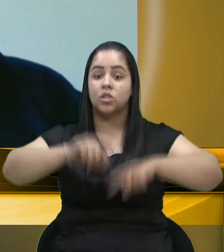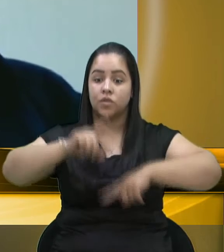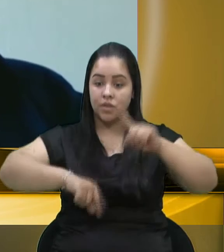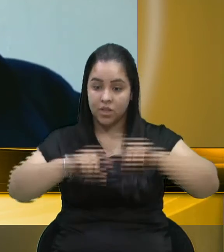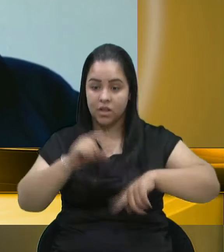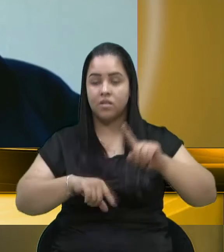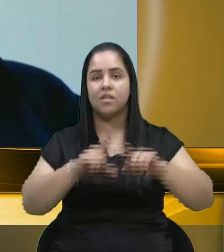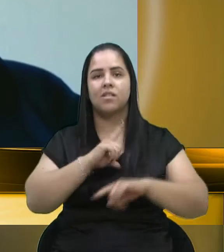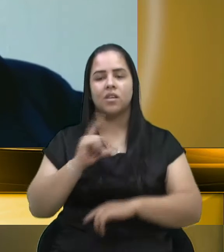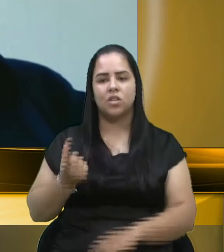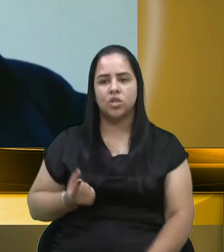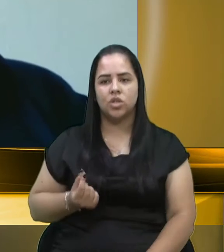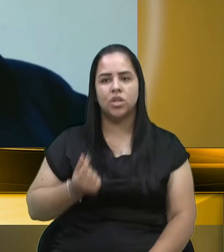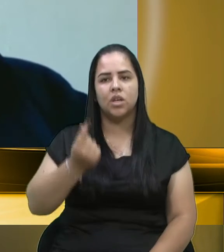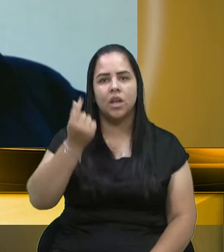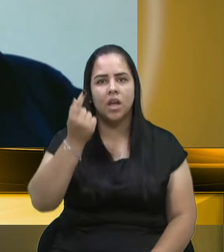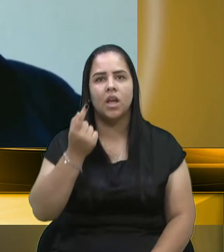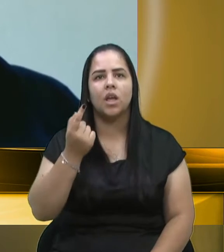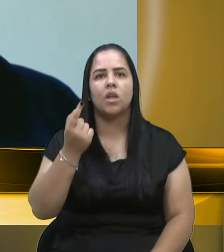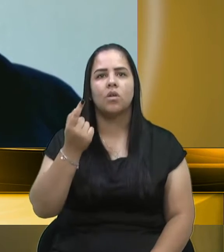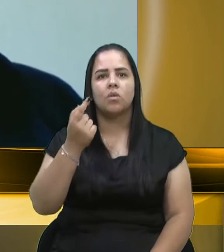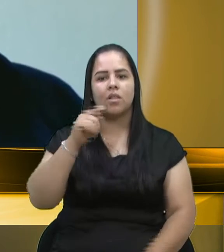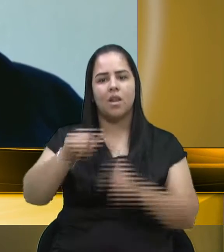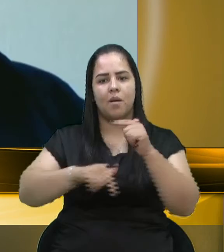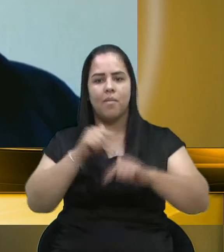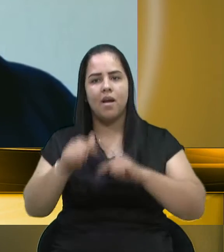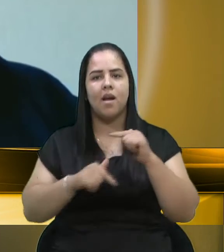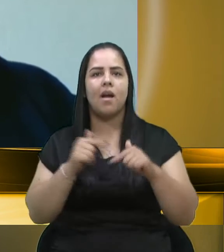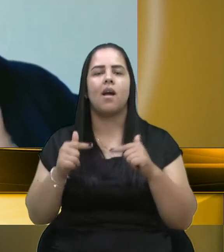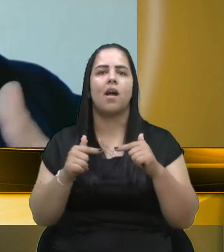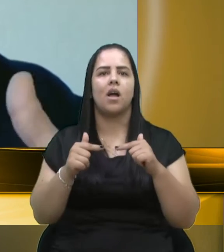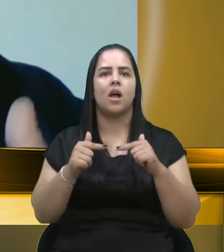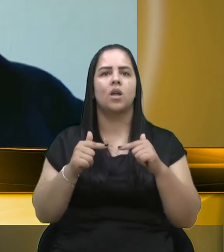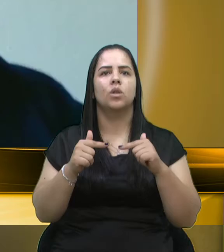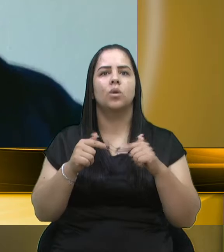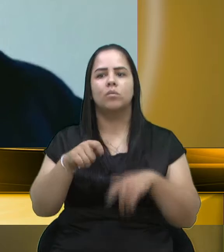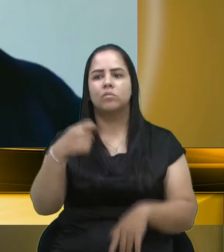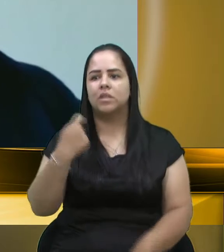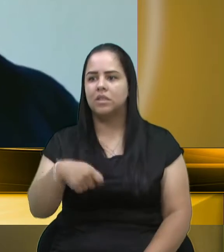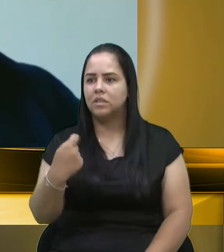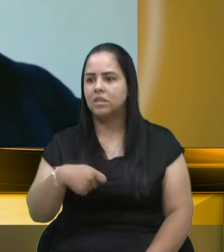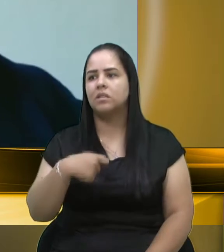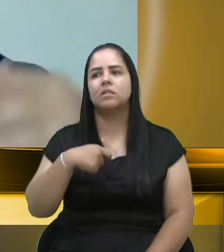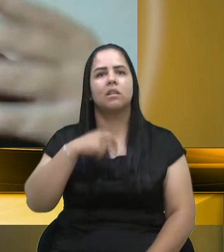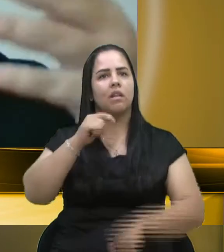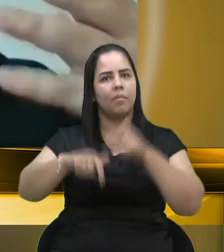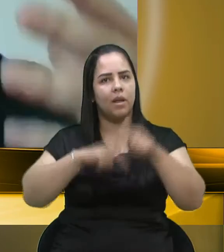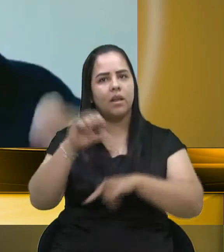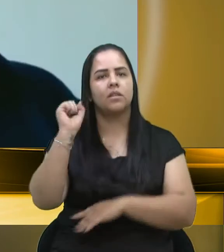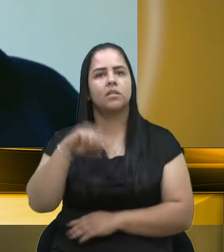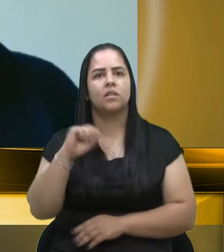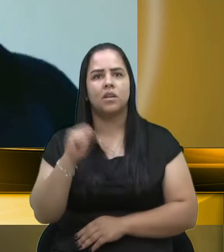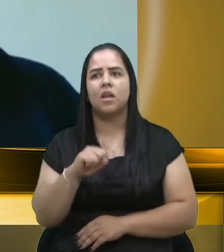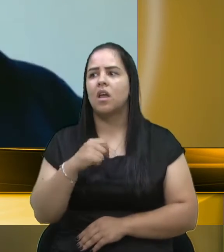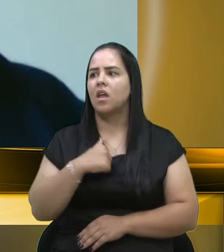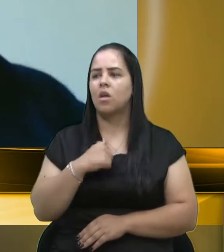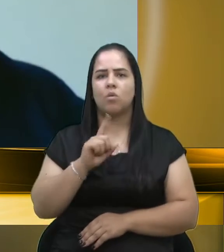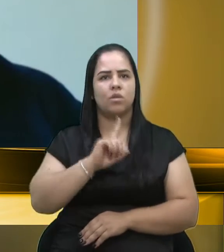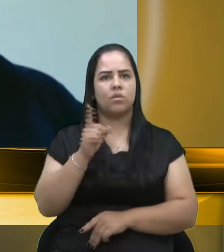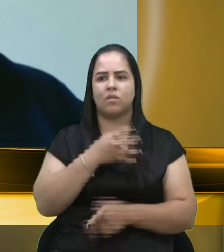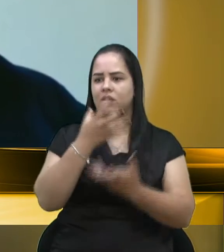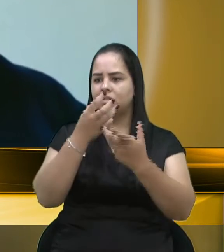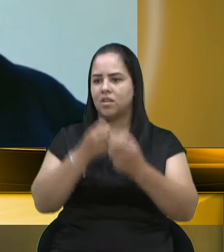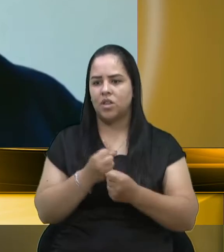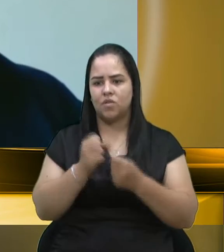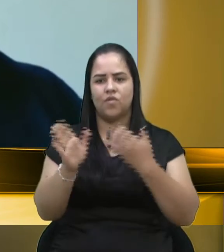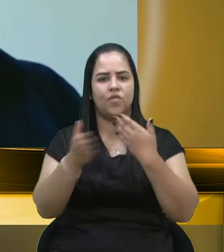trabalho e emprego é essencial, sim. Tem que trabalhar, sim. Sou contra o lockdown, sim. Mais